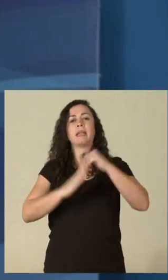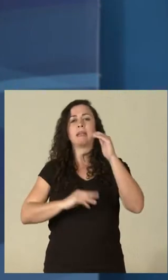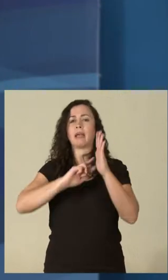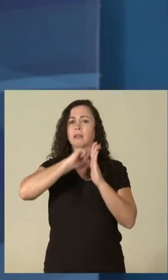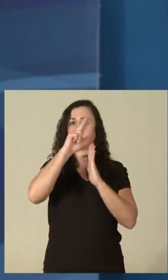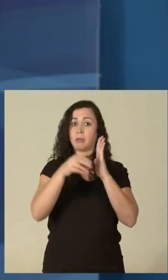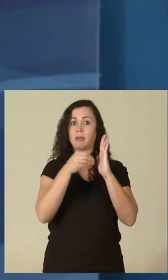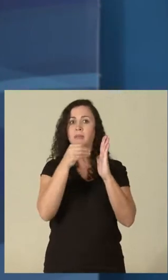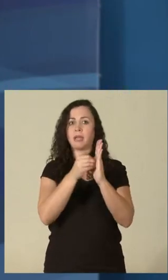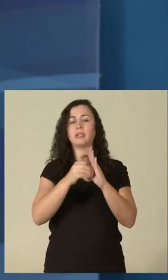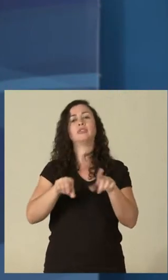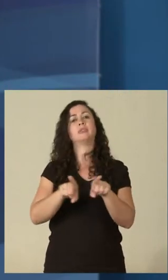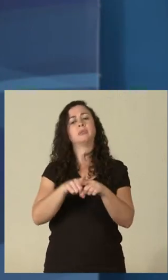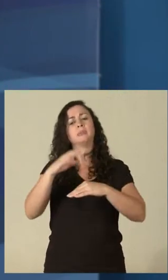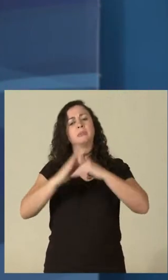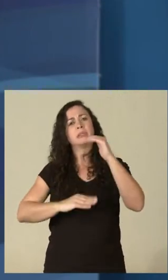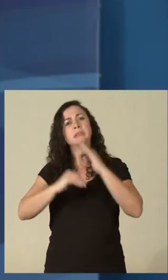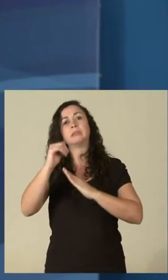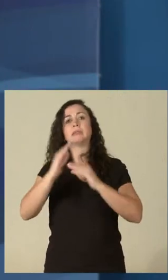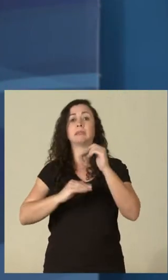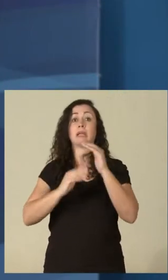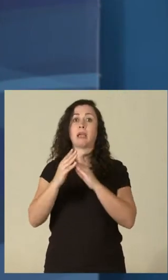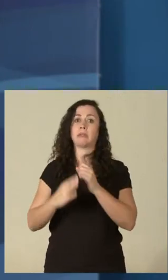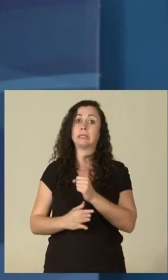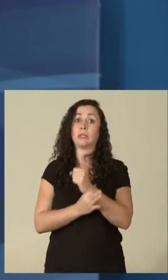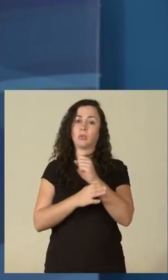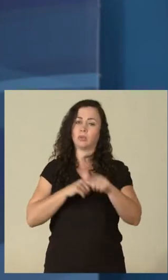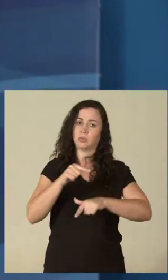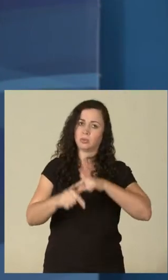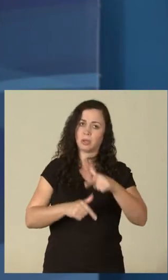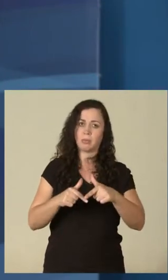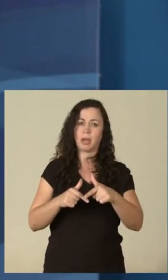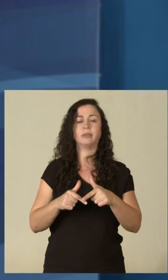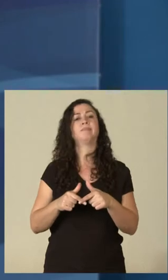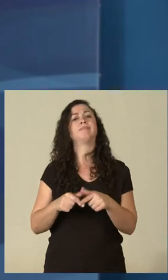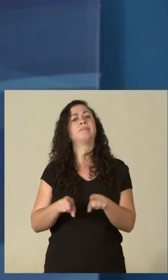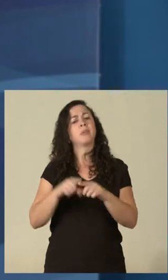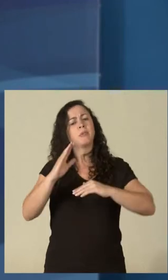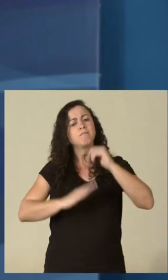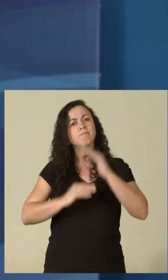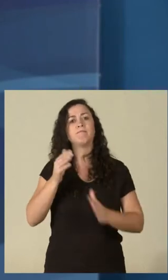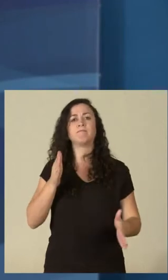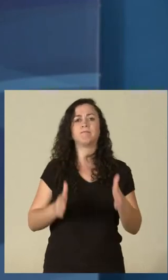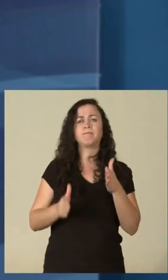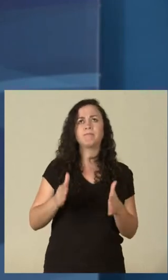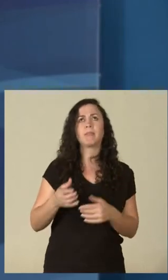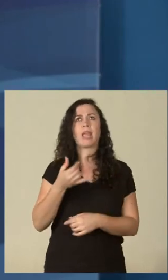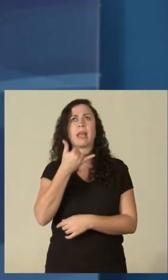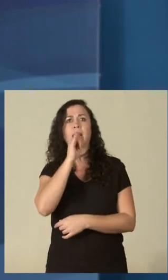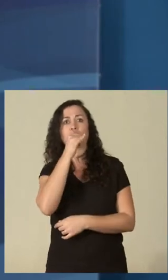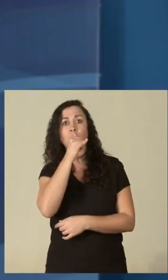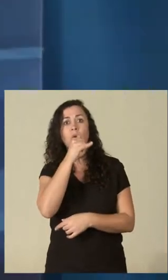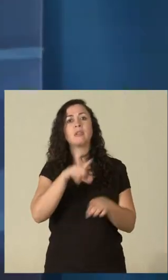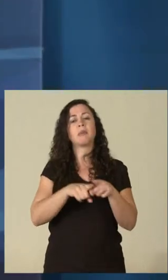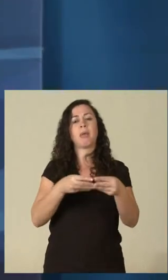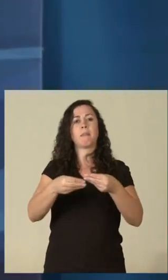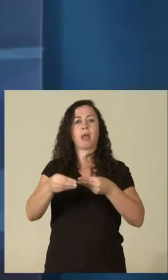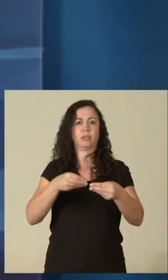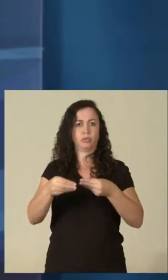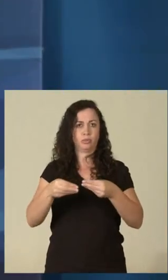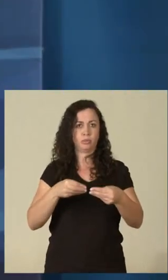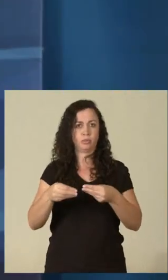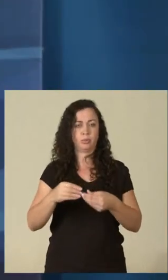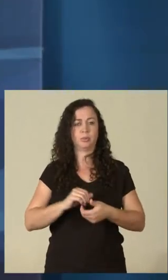em segurança do trabalho, mecatrônica, eletroeletrônica e plásticos. Na